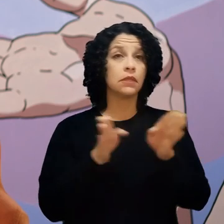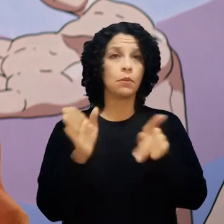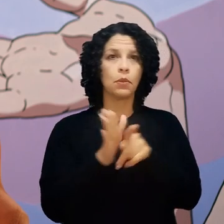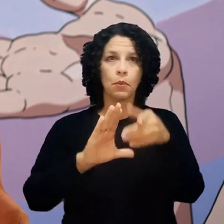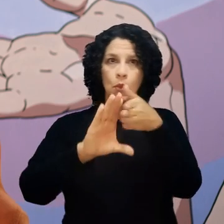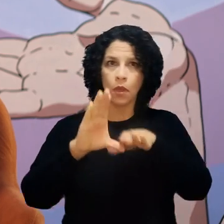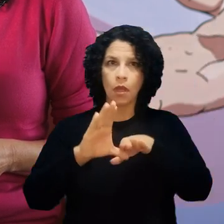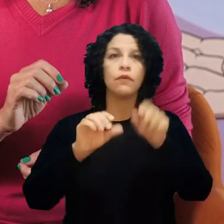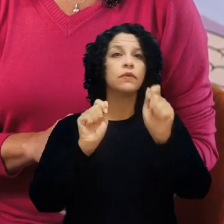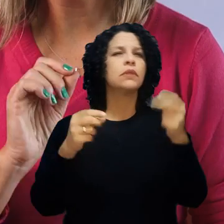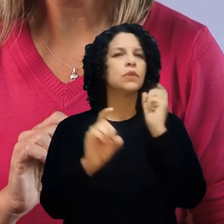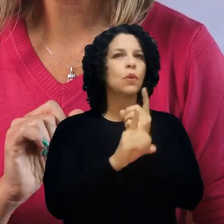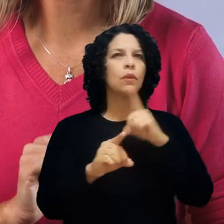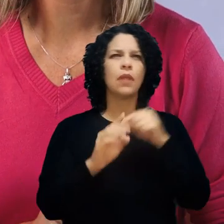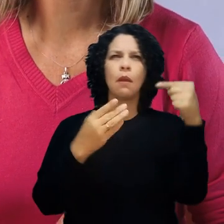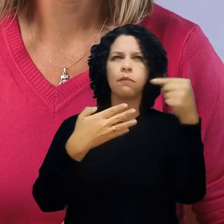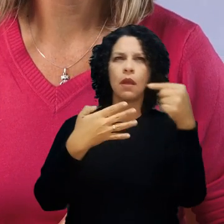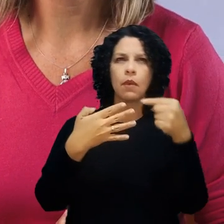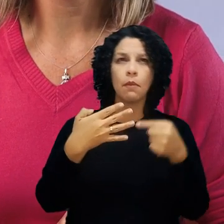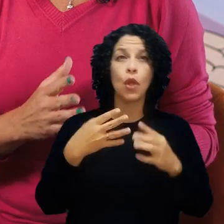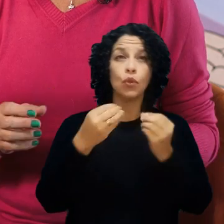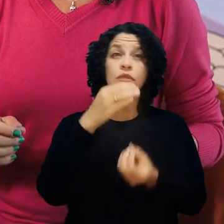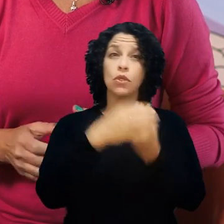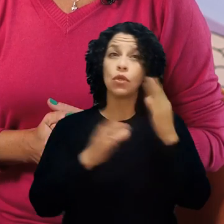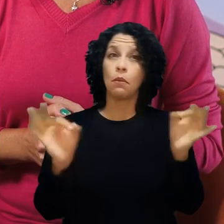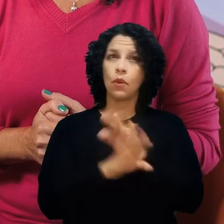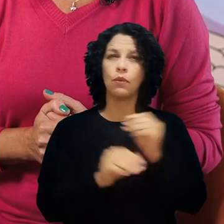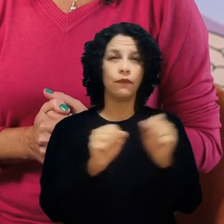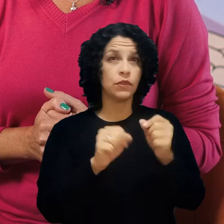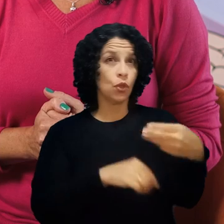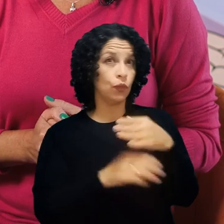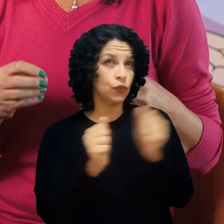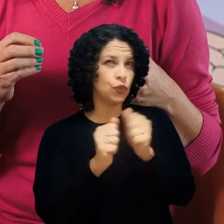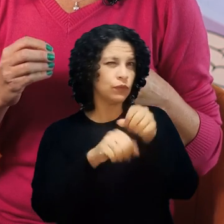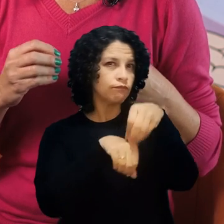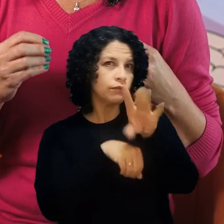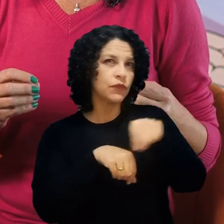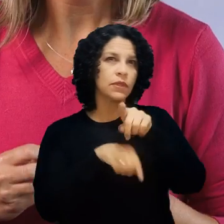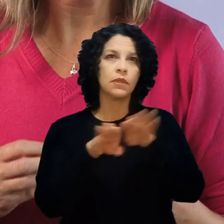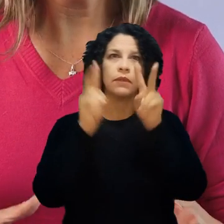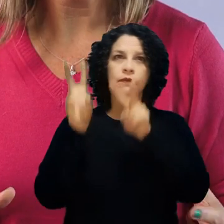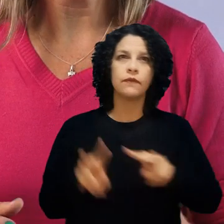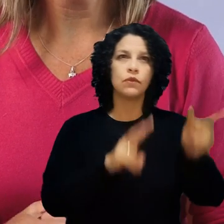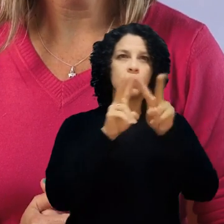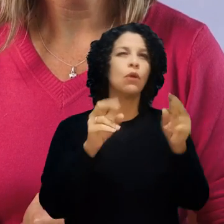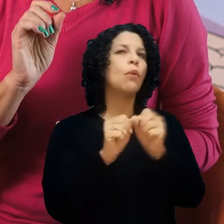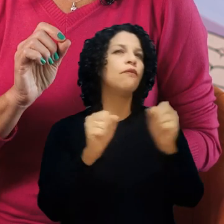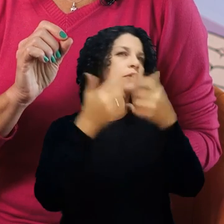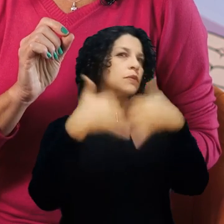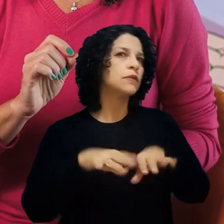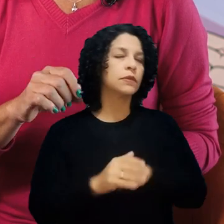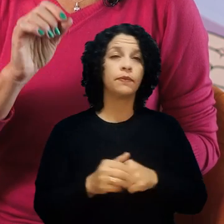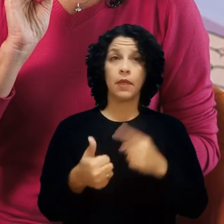ferramenta, você encontrará todos os Canvas que criou. Vamos criar um novo juntos, para você ver uma simulação.